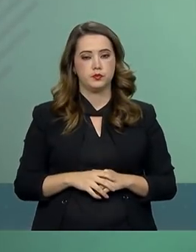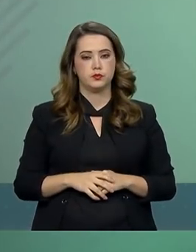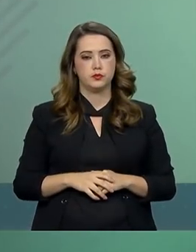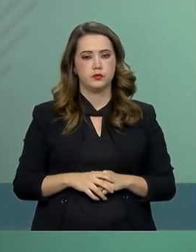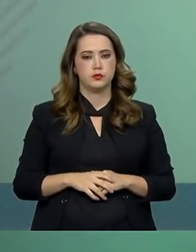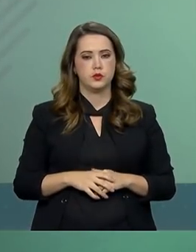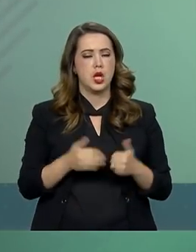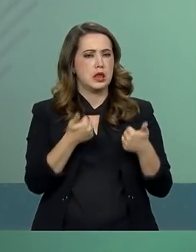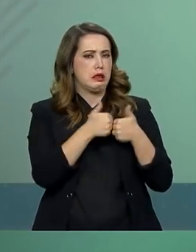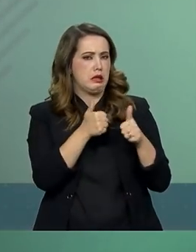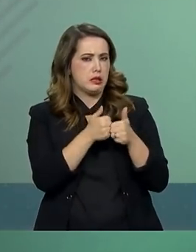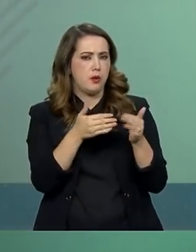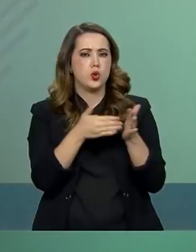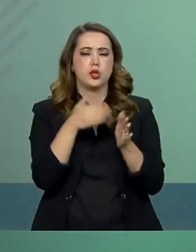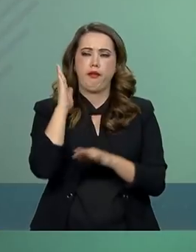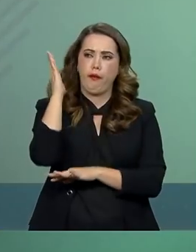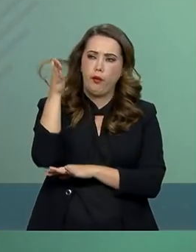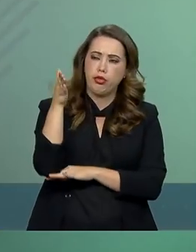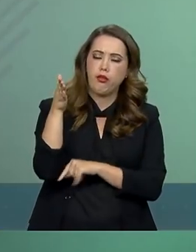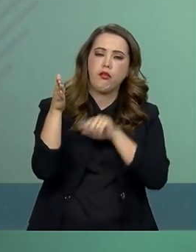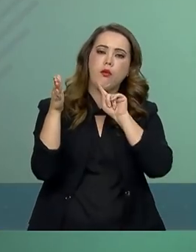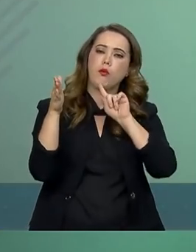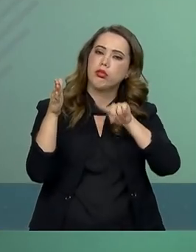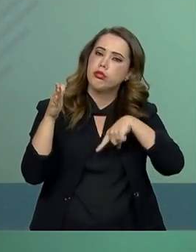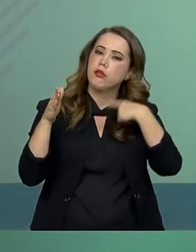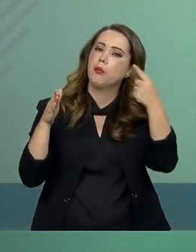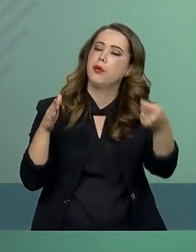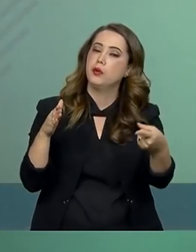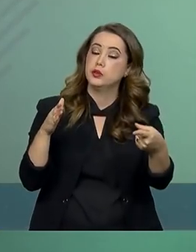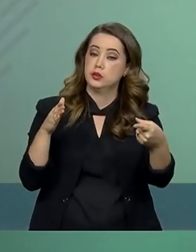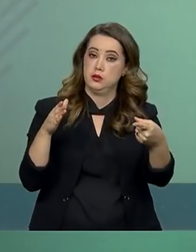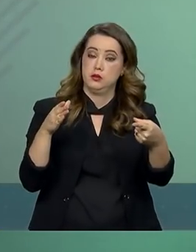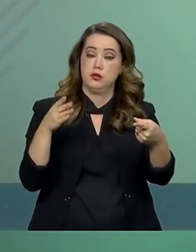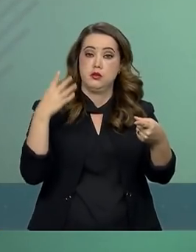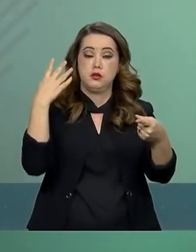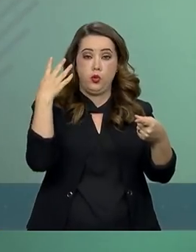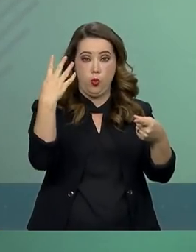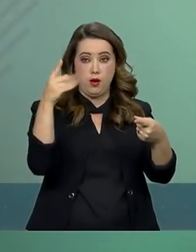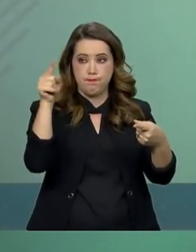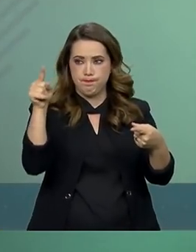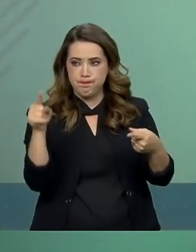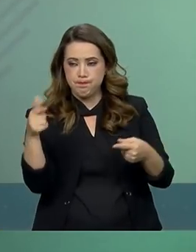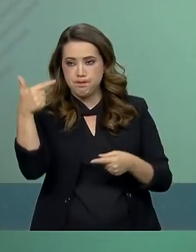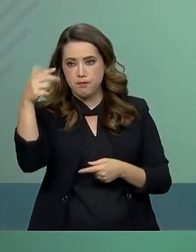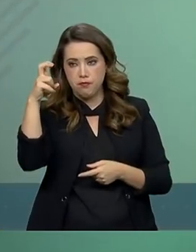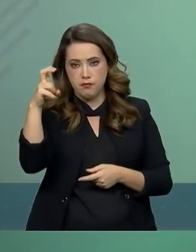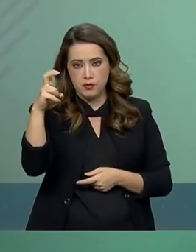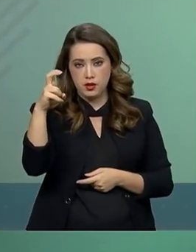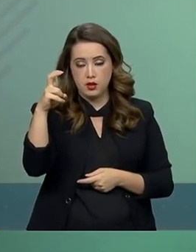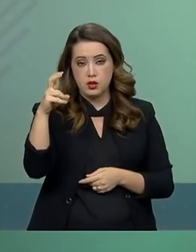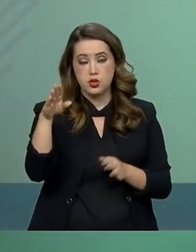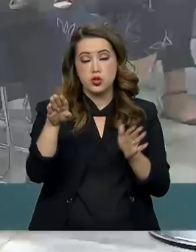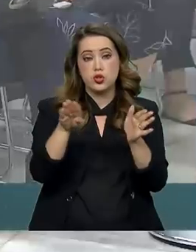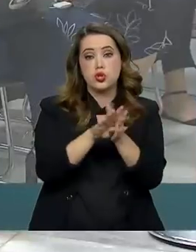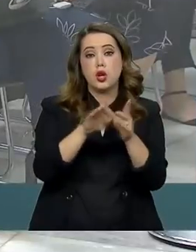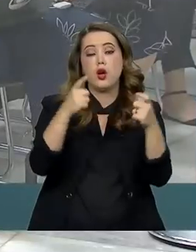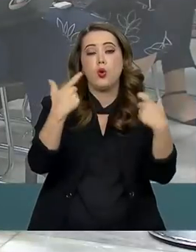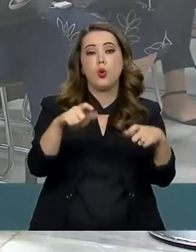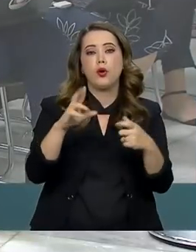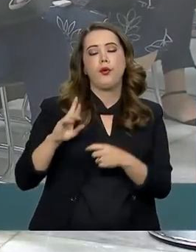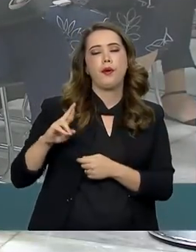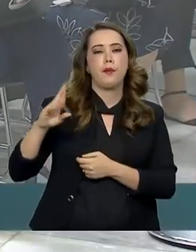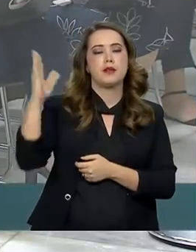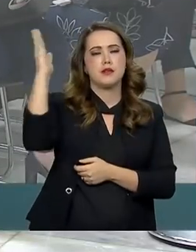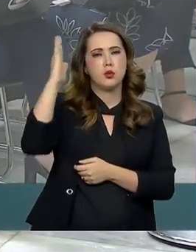deslocamento até o hotel e, posteriormente, às 16h25, chegada à Embaixada do Brasil. Ou